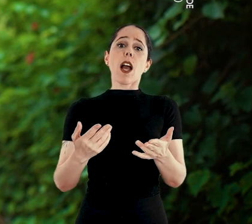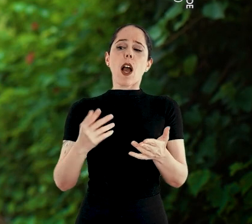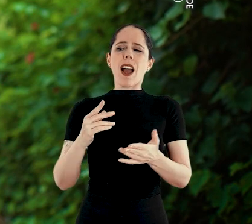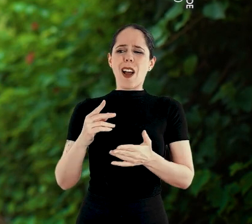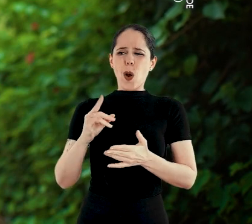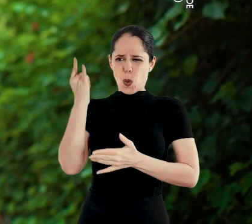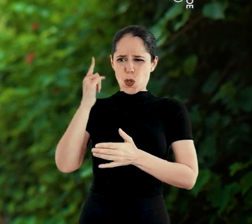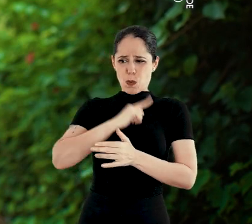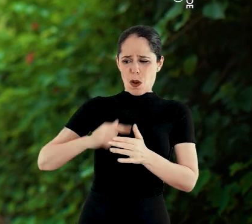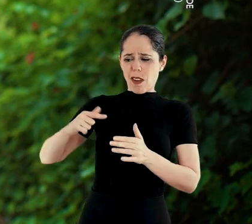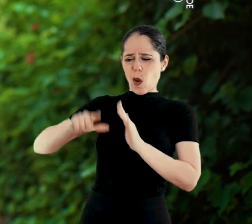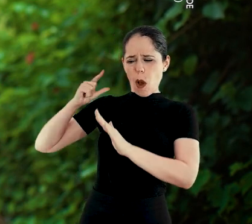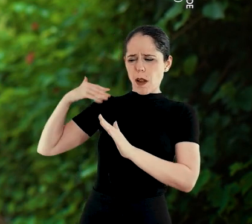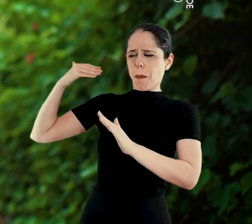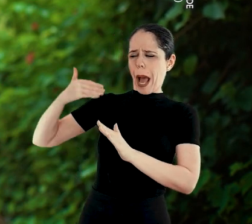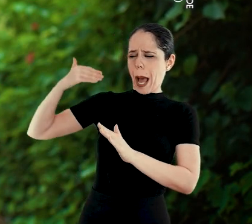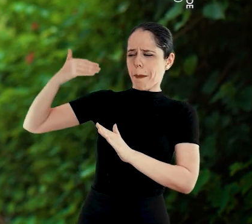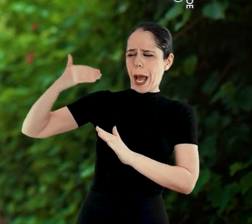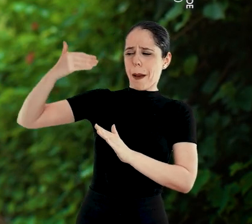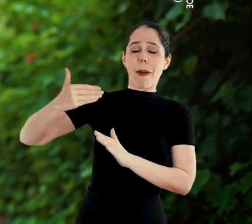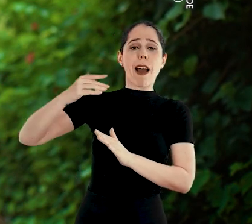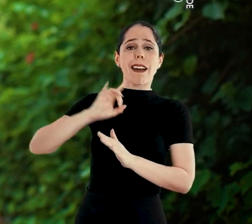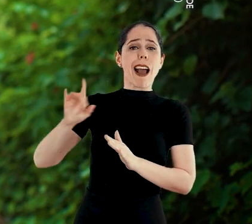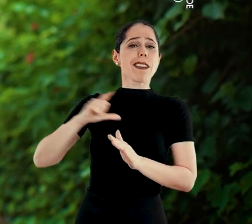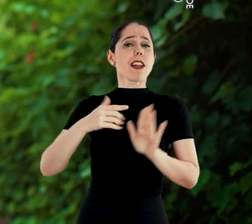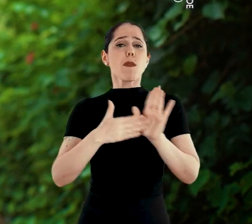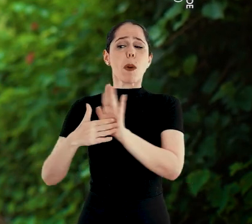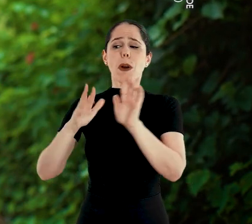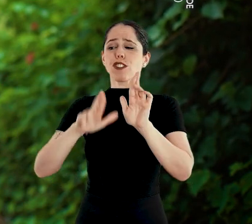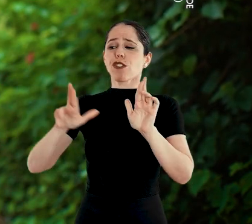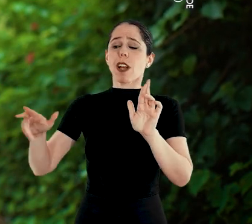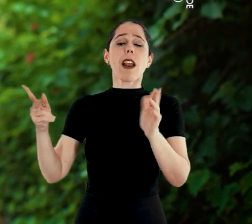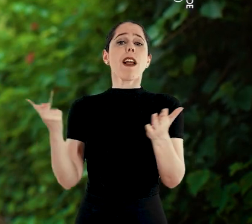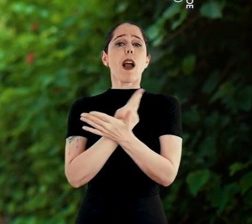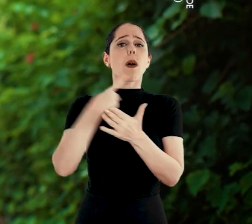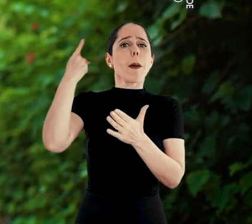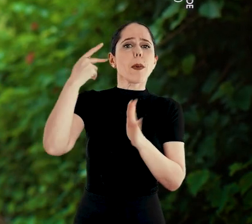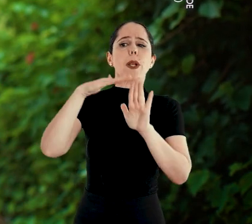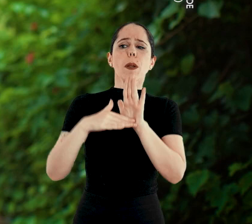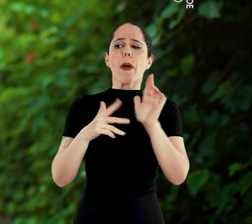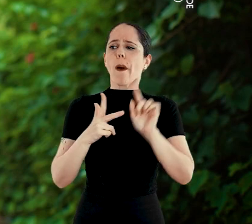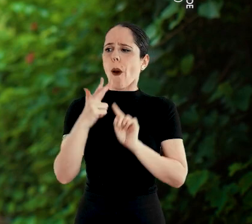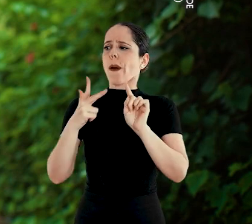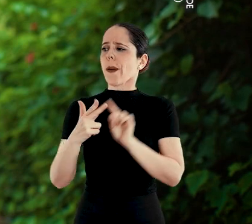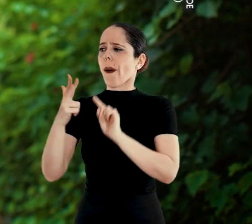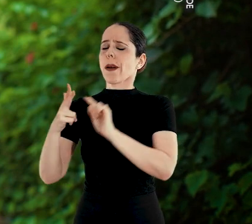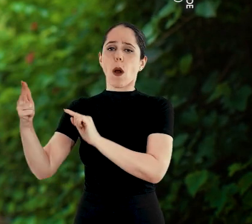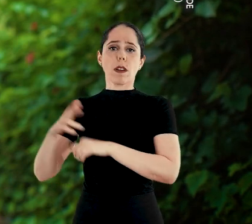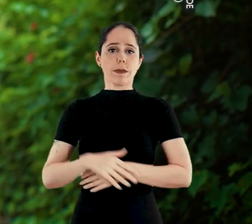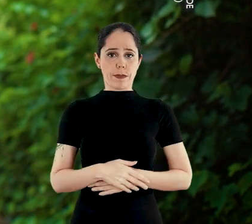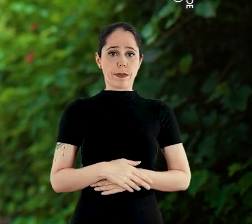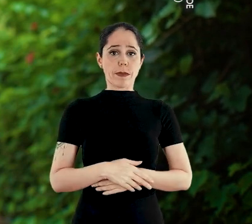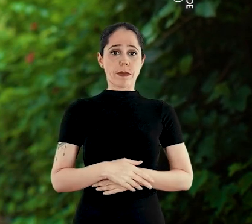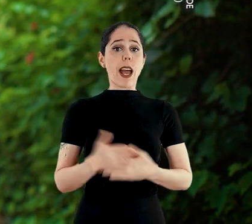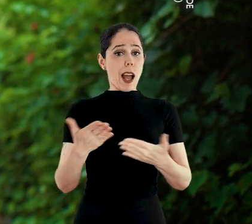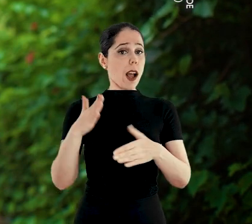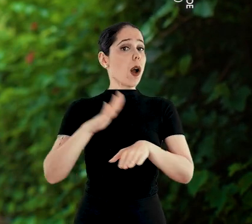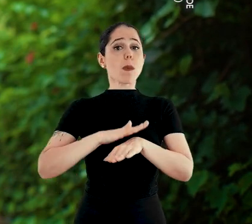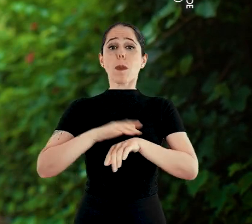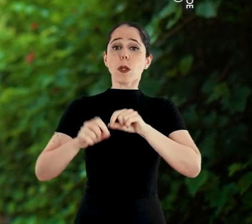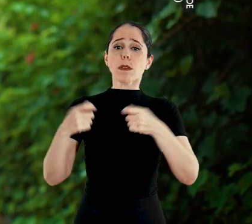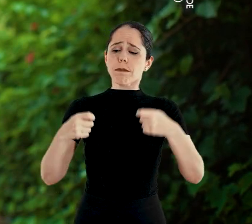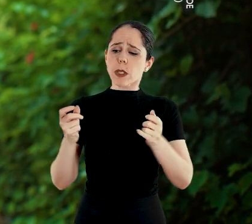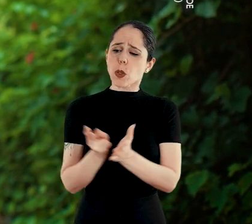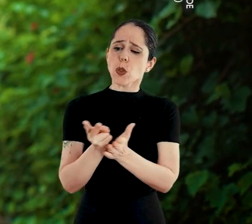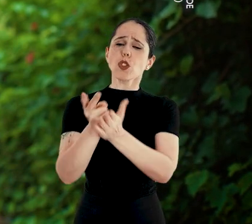Os últimos governos tiveram cada um uma proposta diferente do outro e descontinuaram políticas e programas. Agora, é